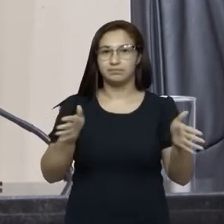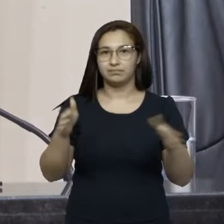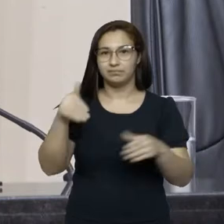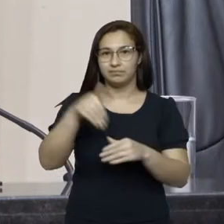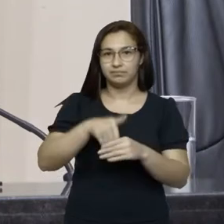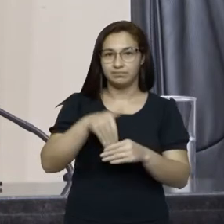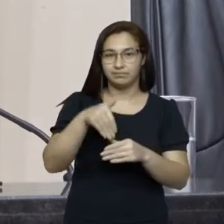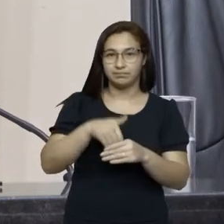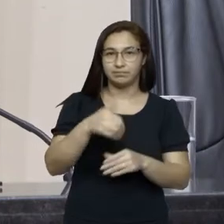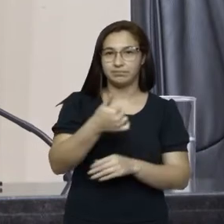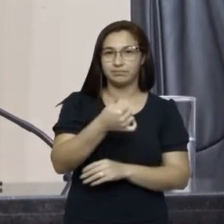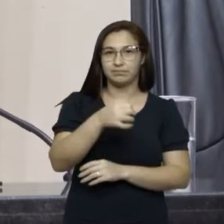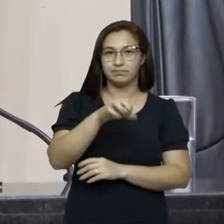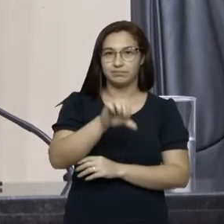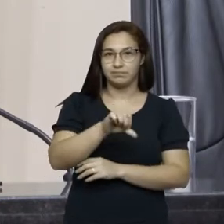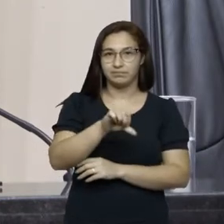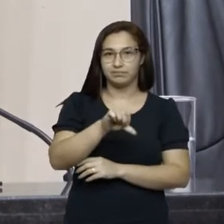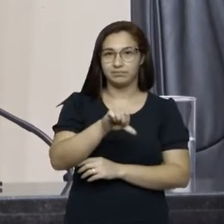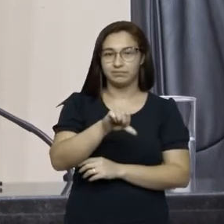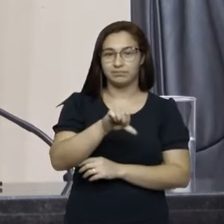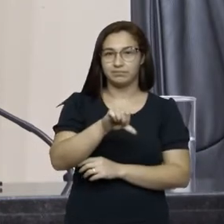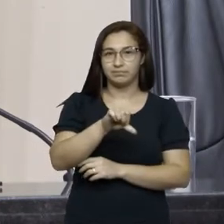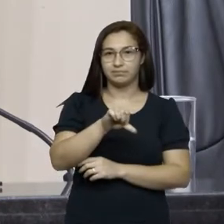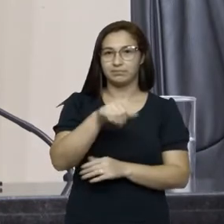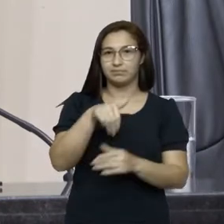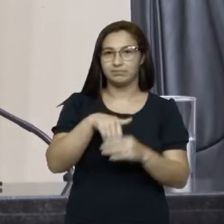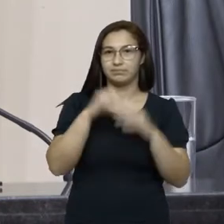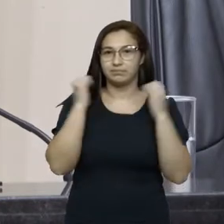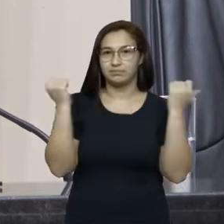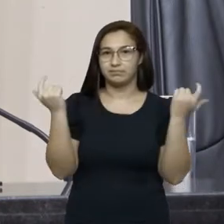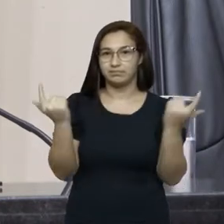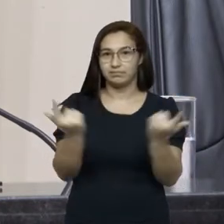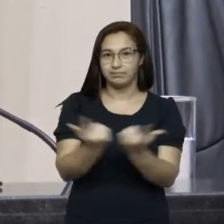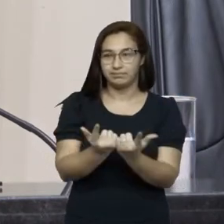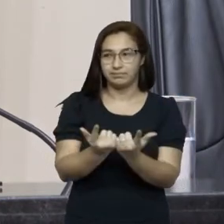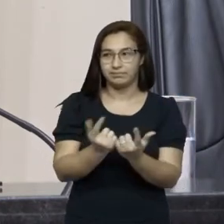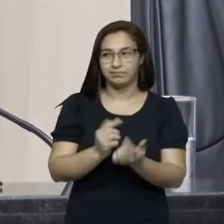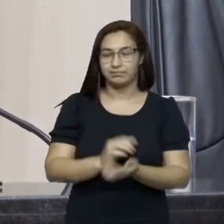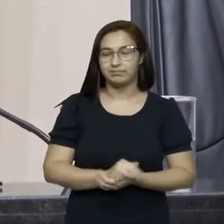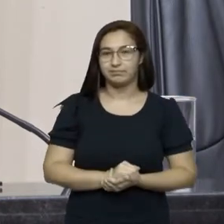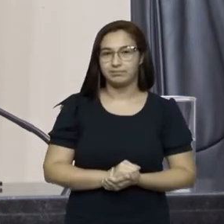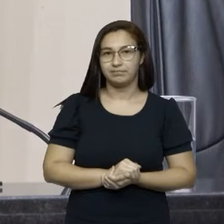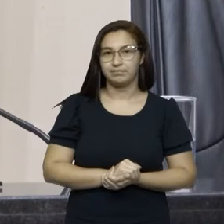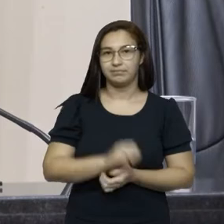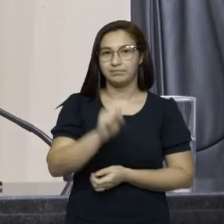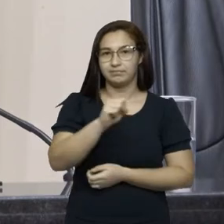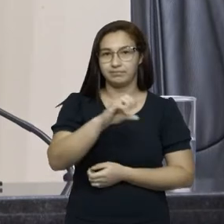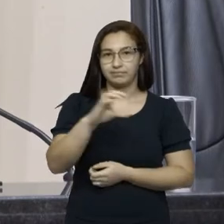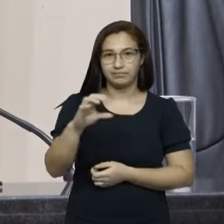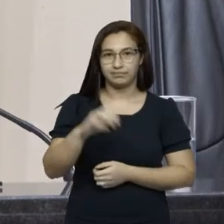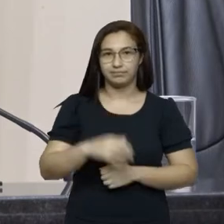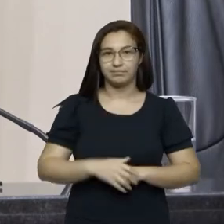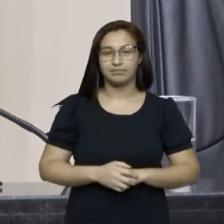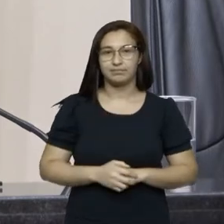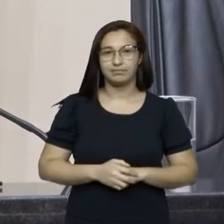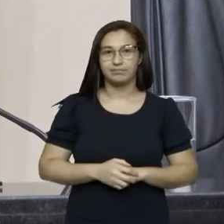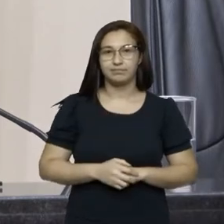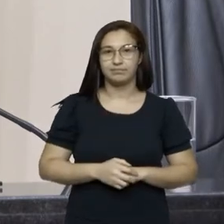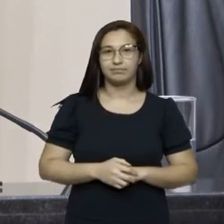da 19ª legislatura da Assembleia Legislativa do Estado de Santa Catarina,